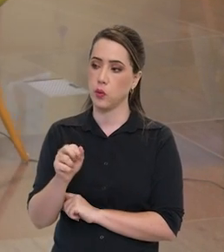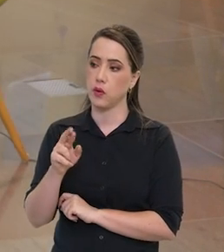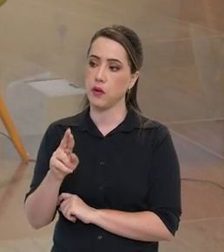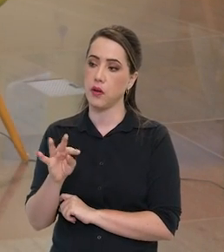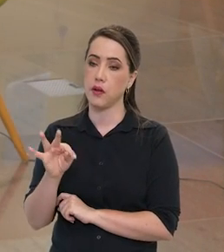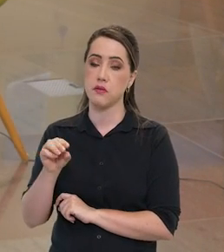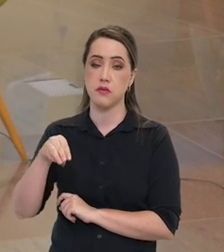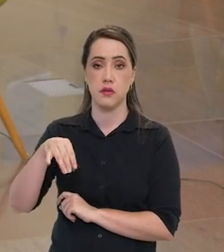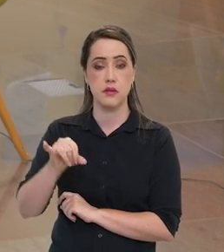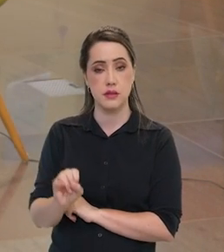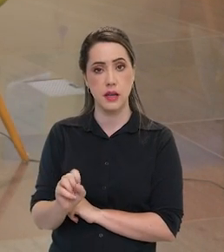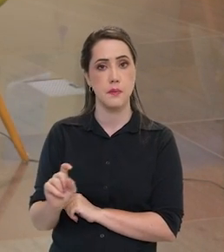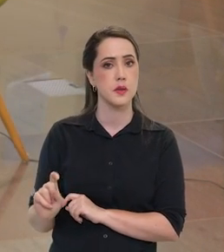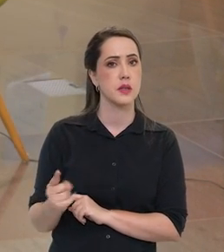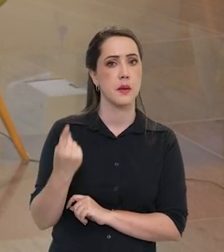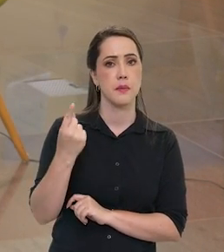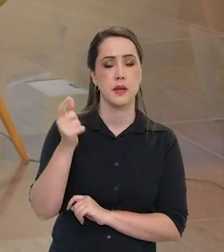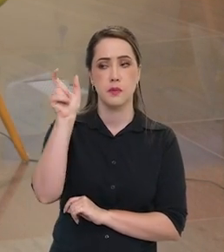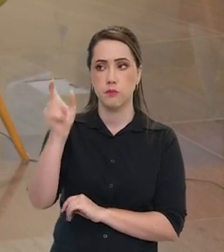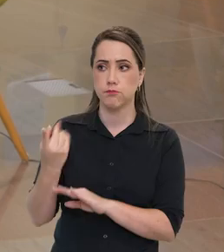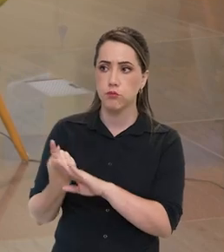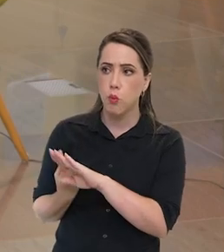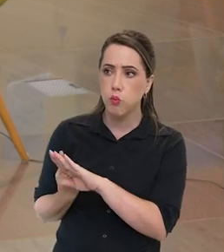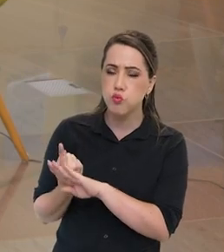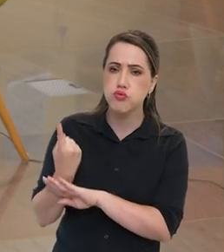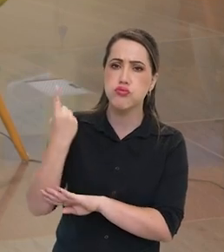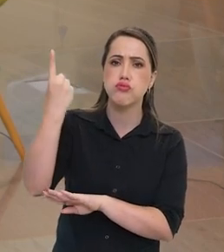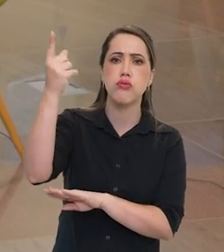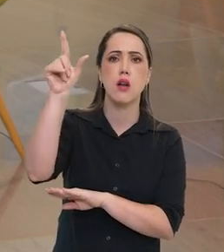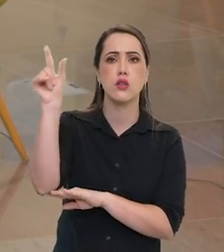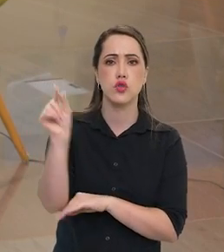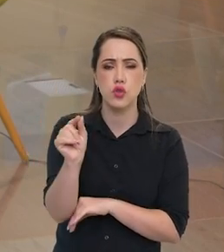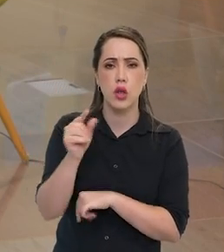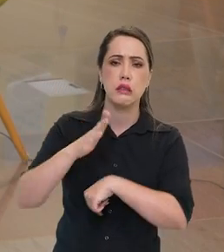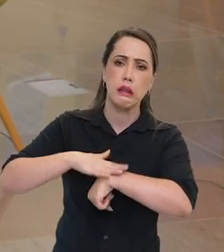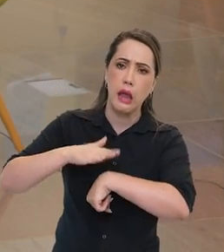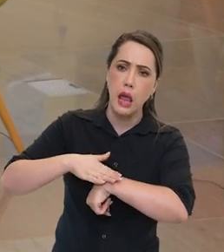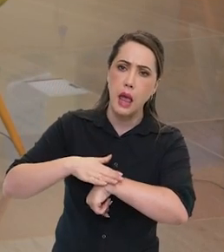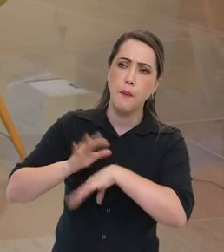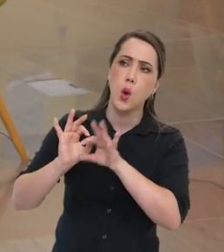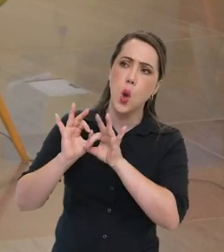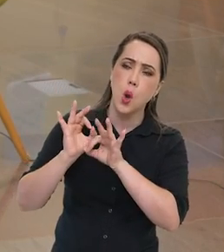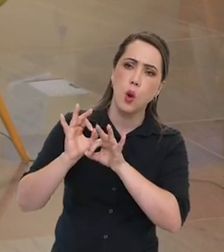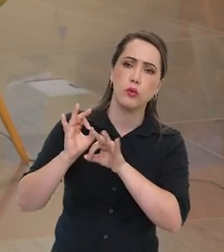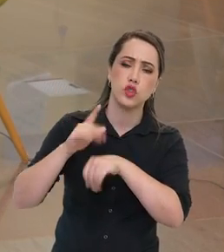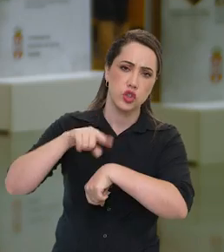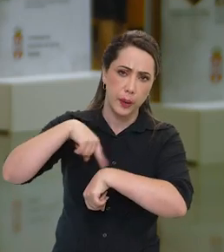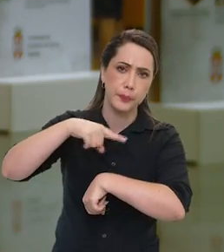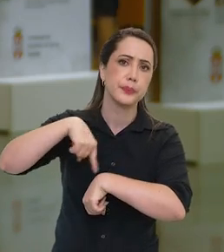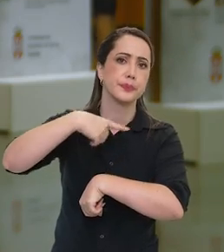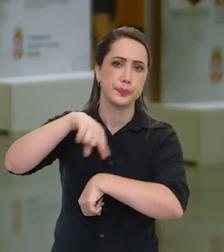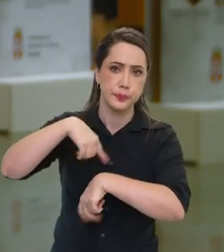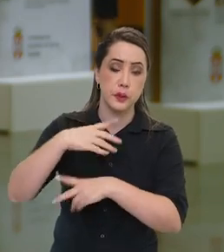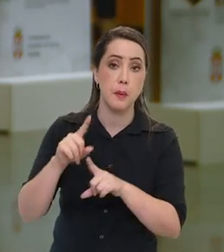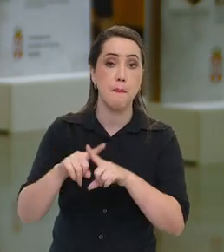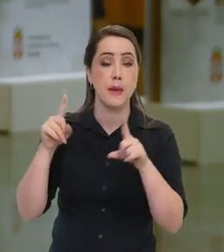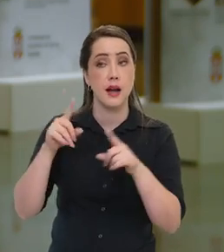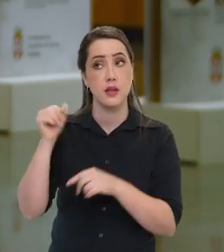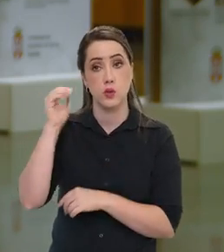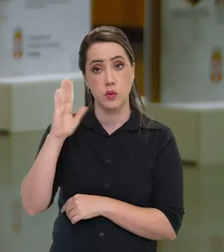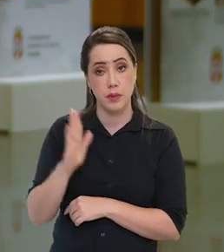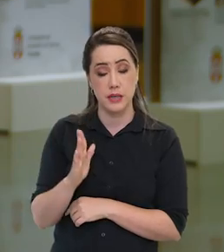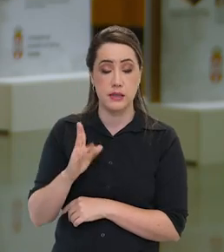Está querendo levar a primeira missão tripulada para a Lua de longa duração, longa permanência, né? Apesar do Brasil